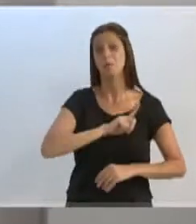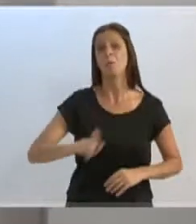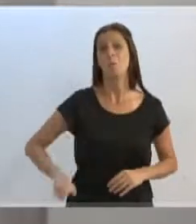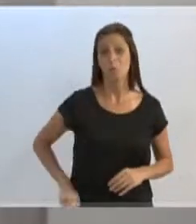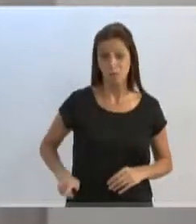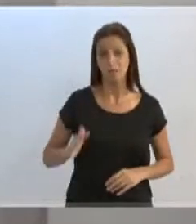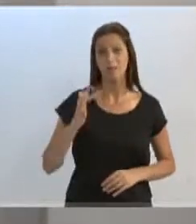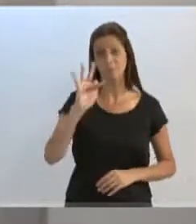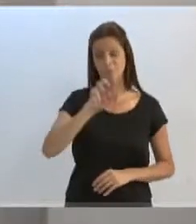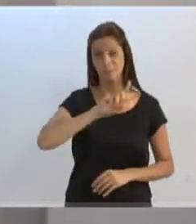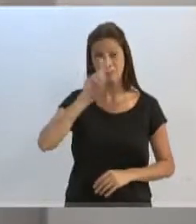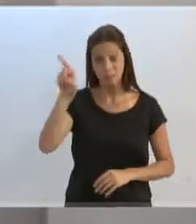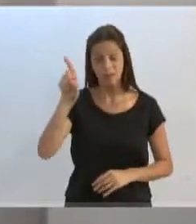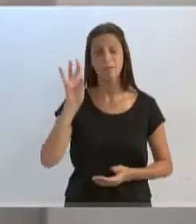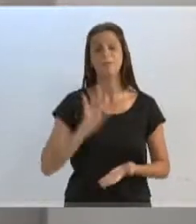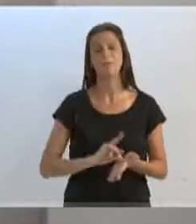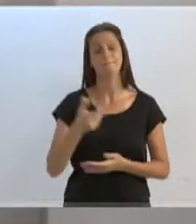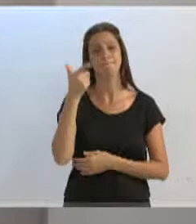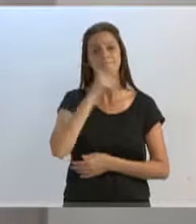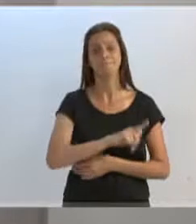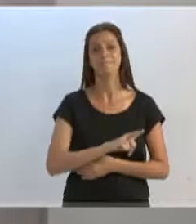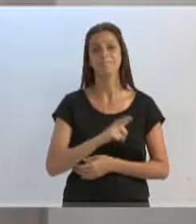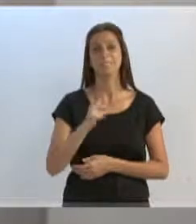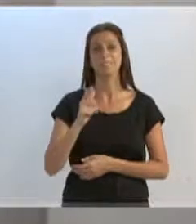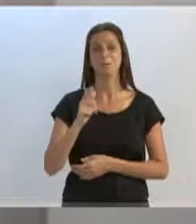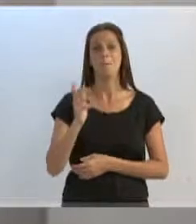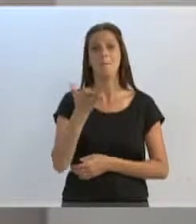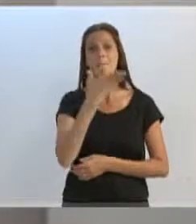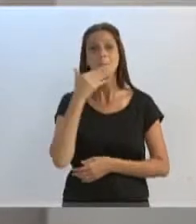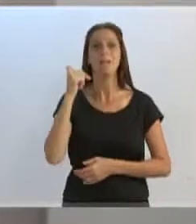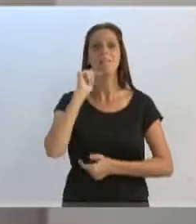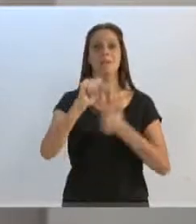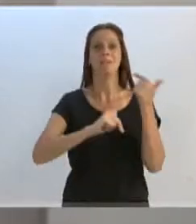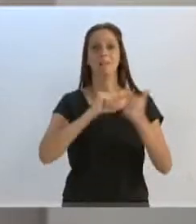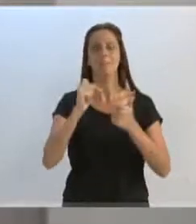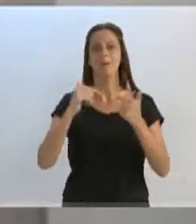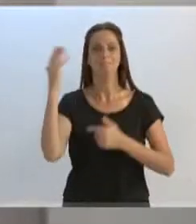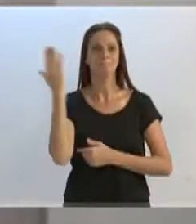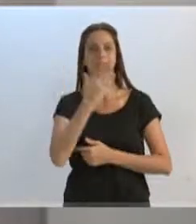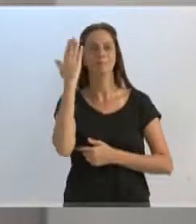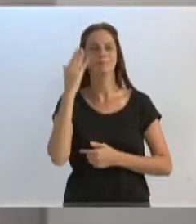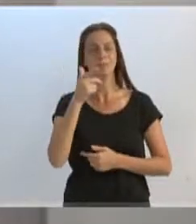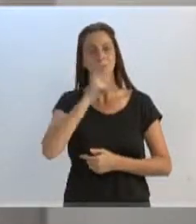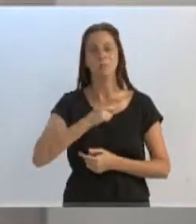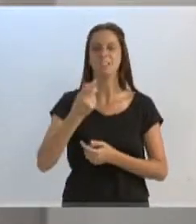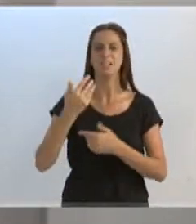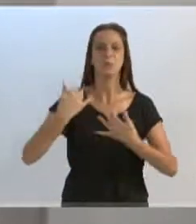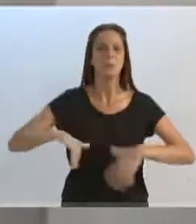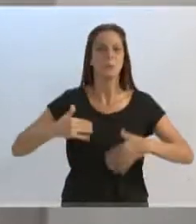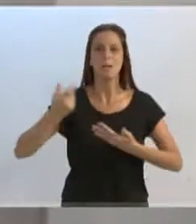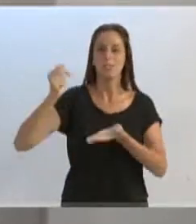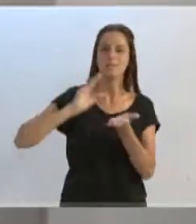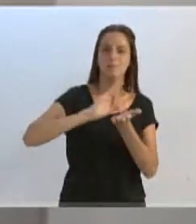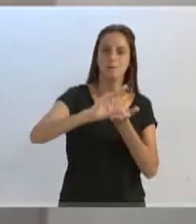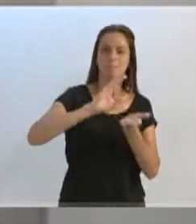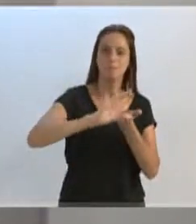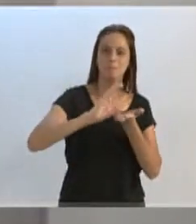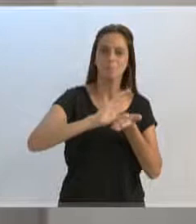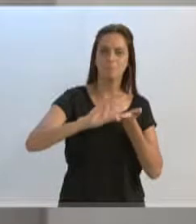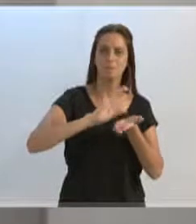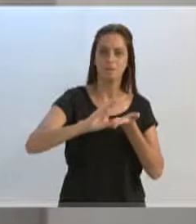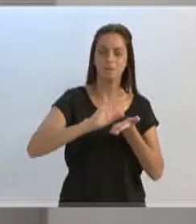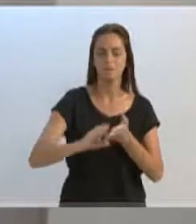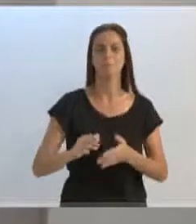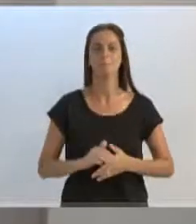cidade, a nível federal, consigam superá-lo nesse volume de recursos que o ex